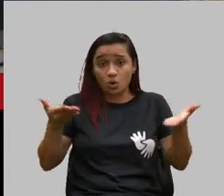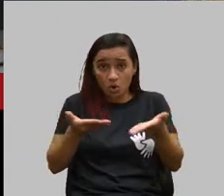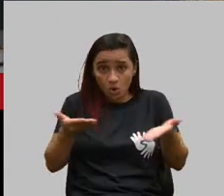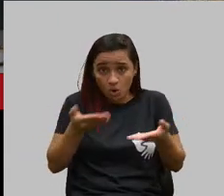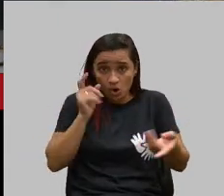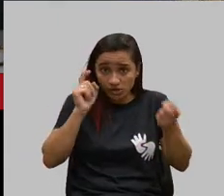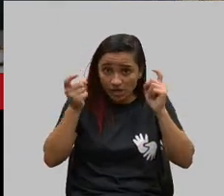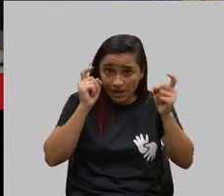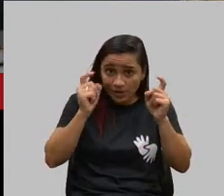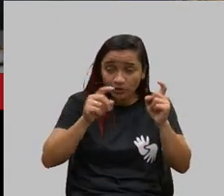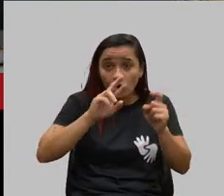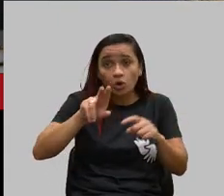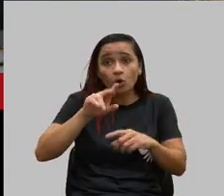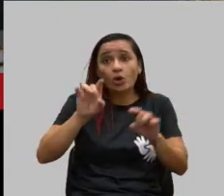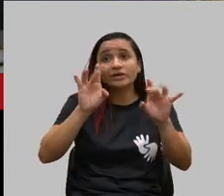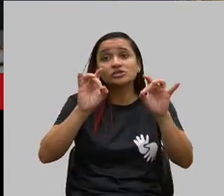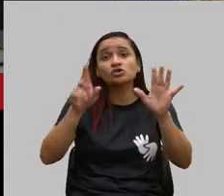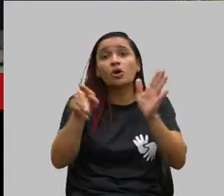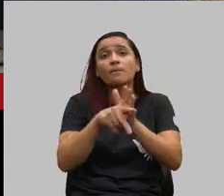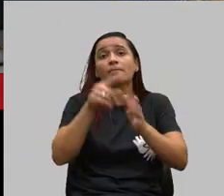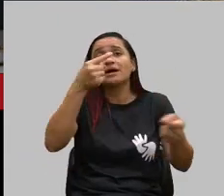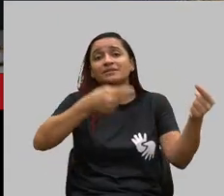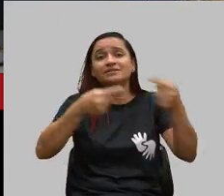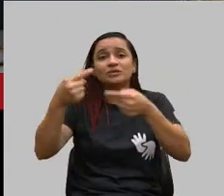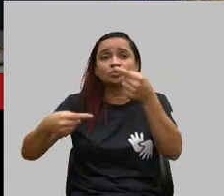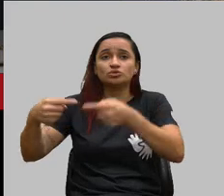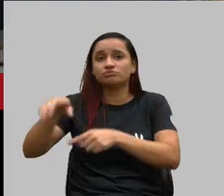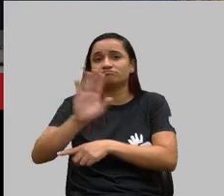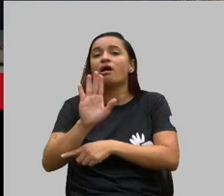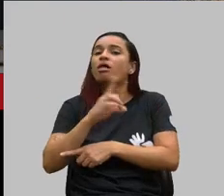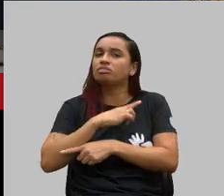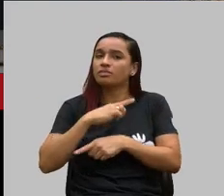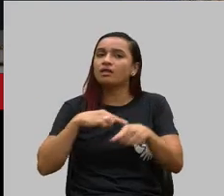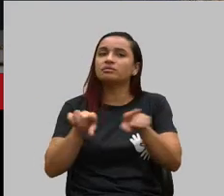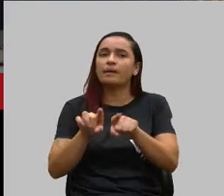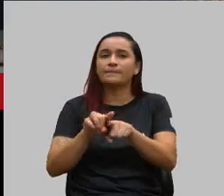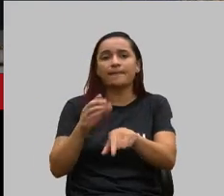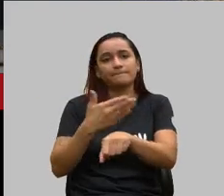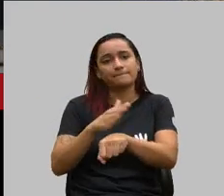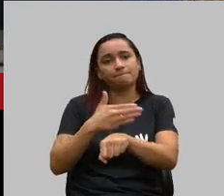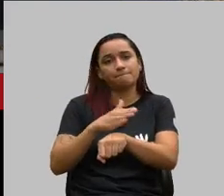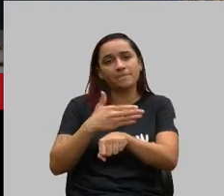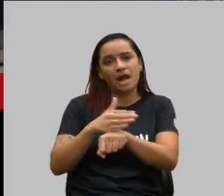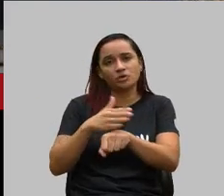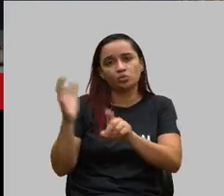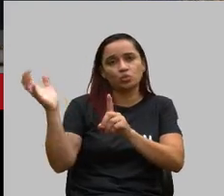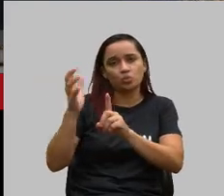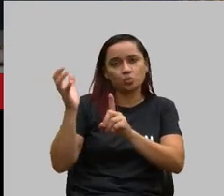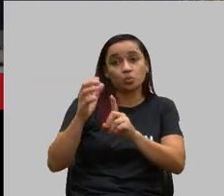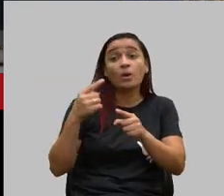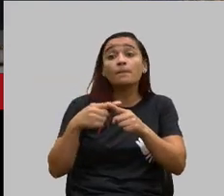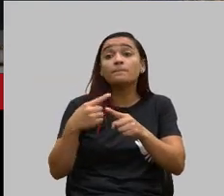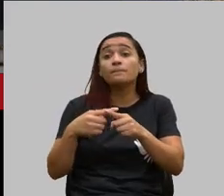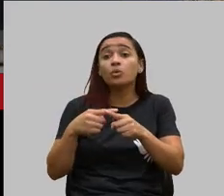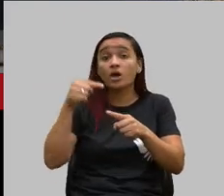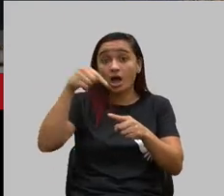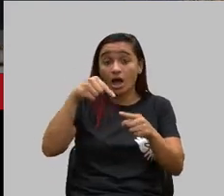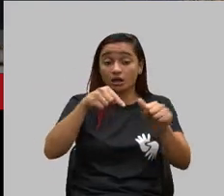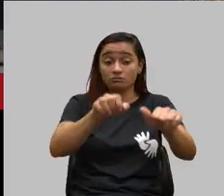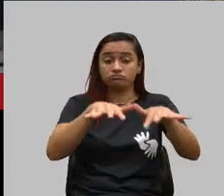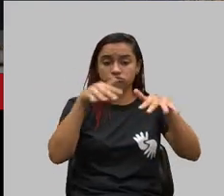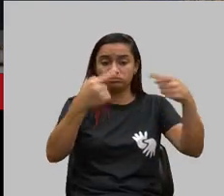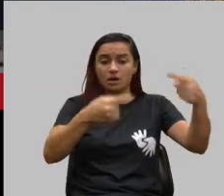não é só para discutir, ela tem efeitos práticos também. Porque a partir daqui, ou a gente instala uma